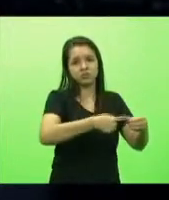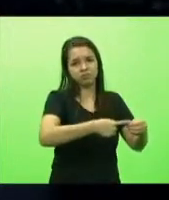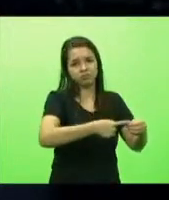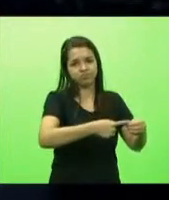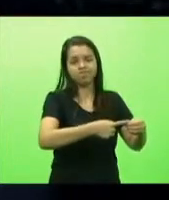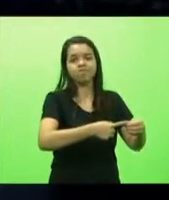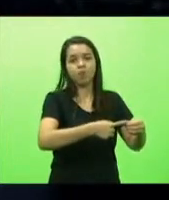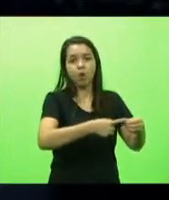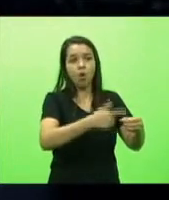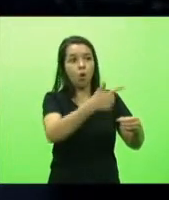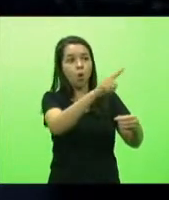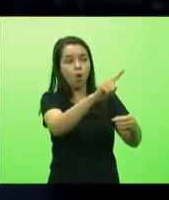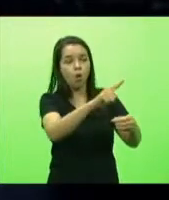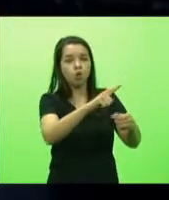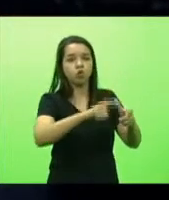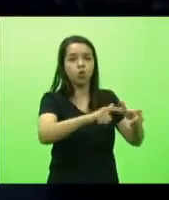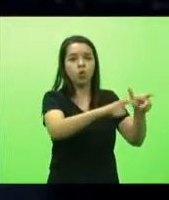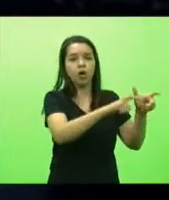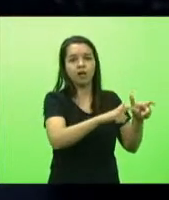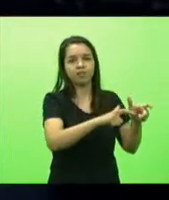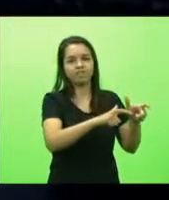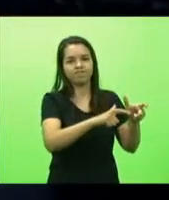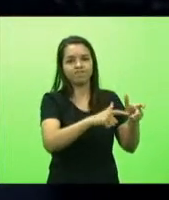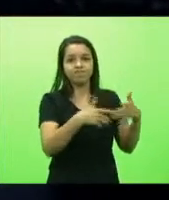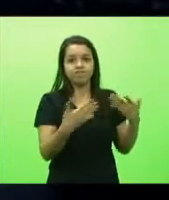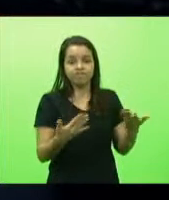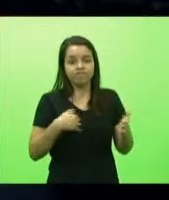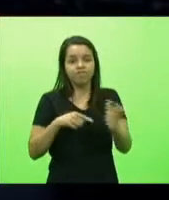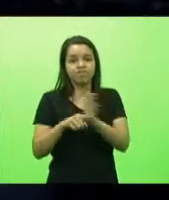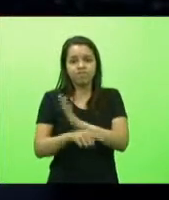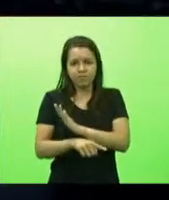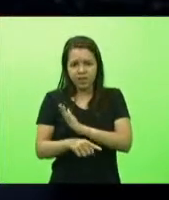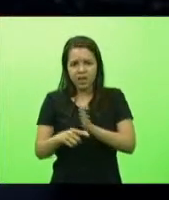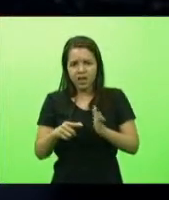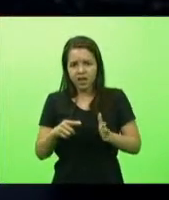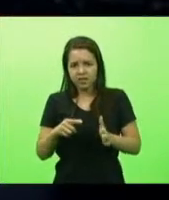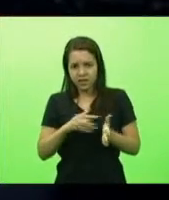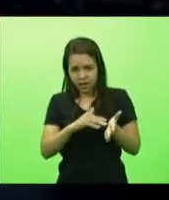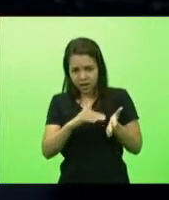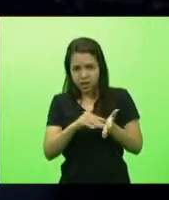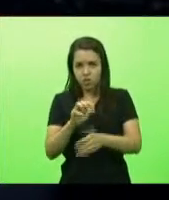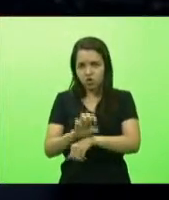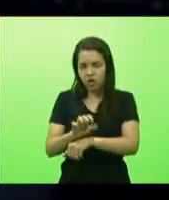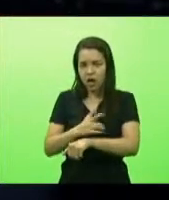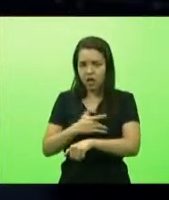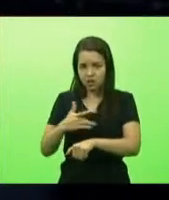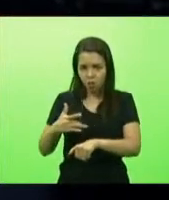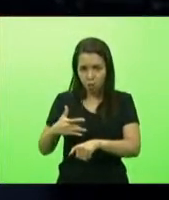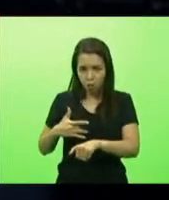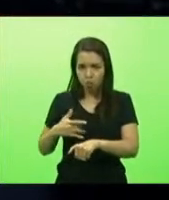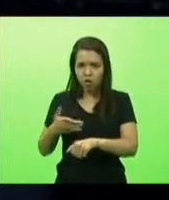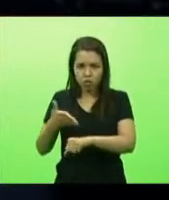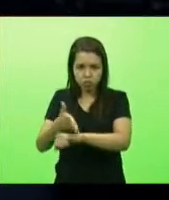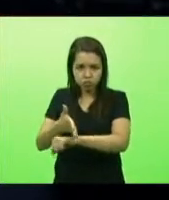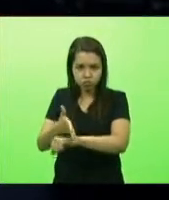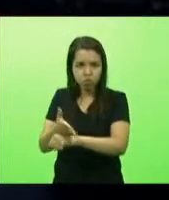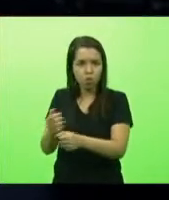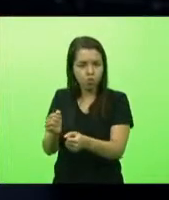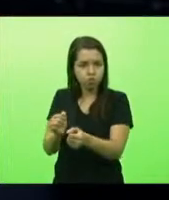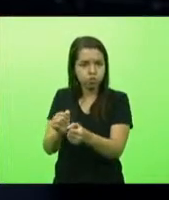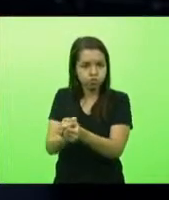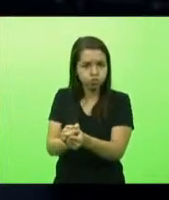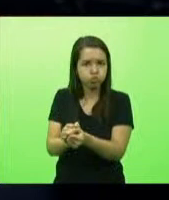faço é se a Secretaria de Estado da Saúde está atuando em conjunto com a Secretaria Municipal